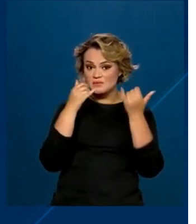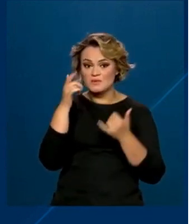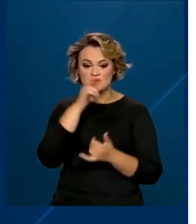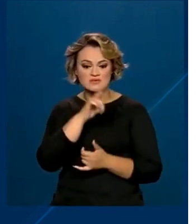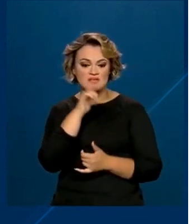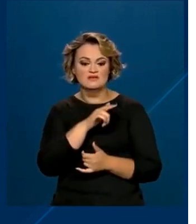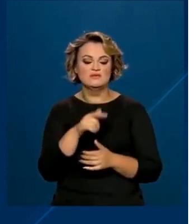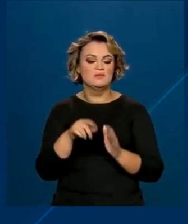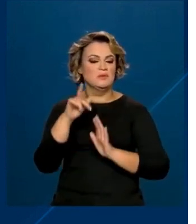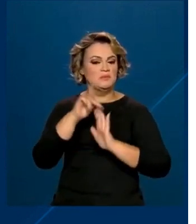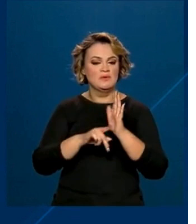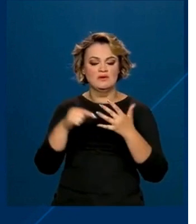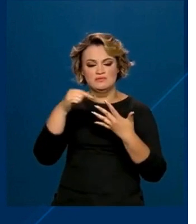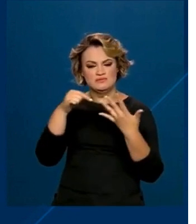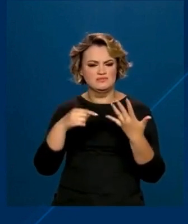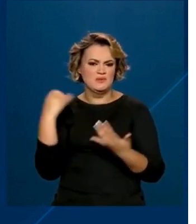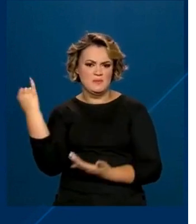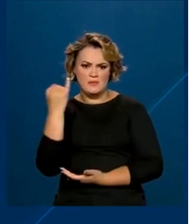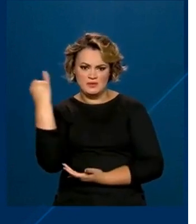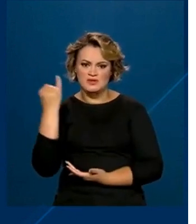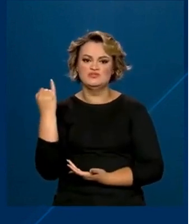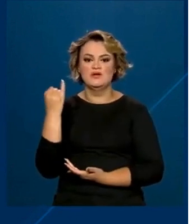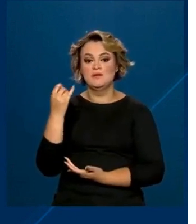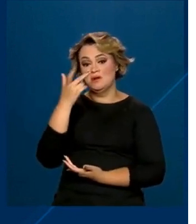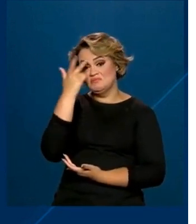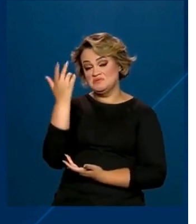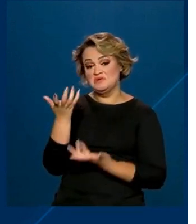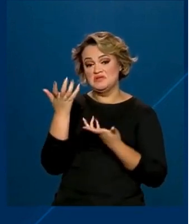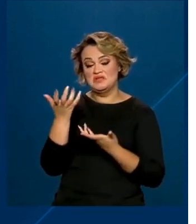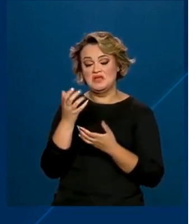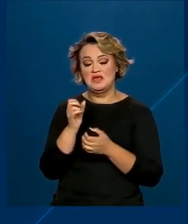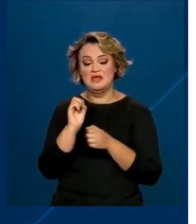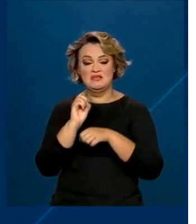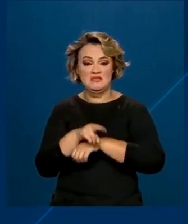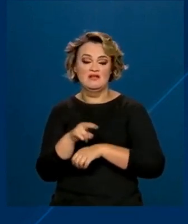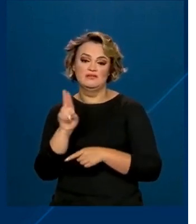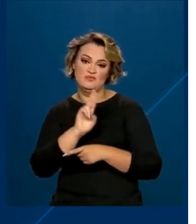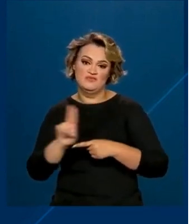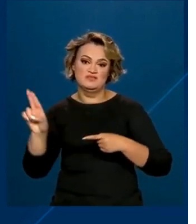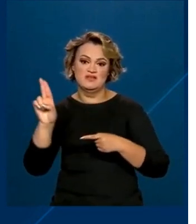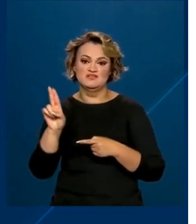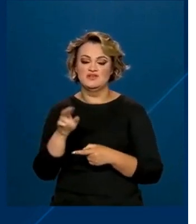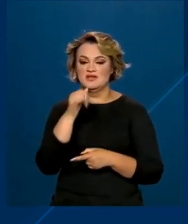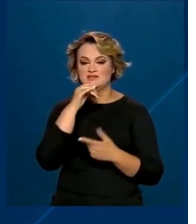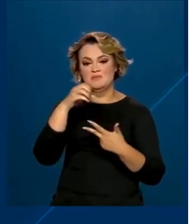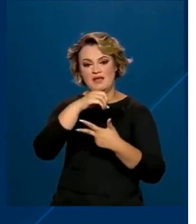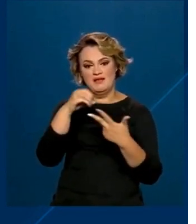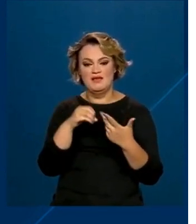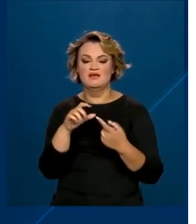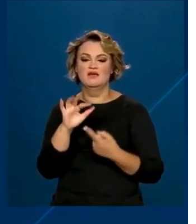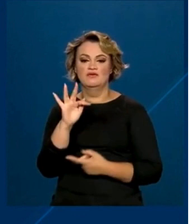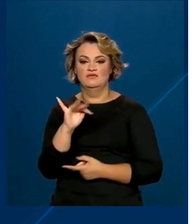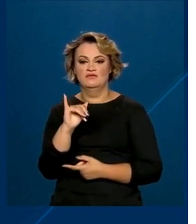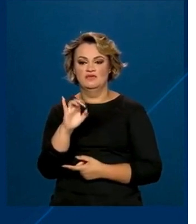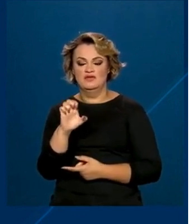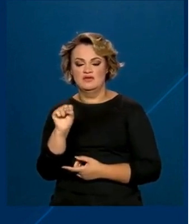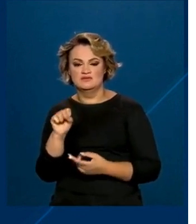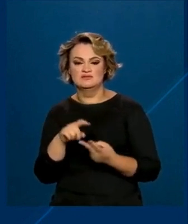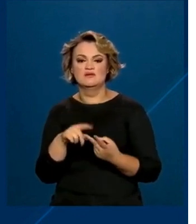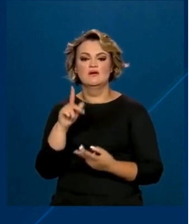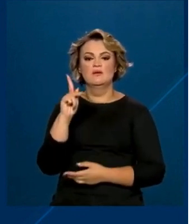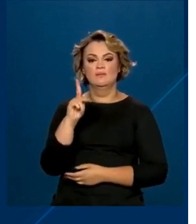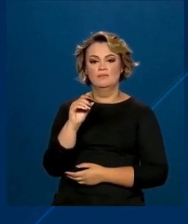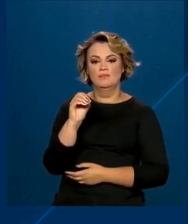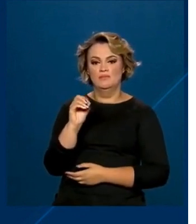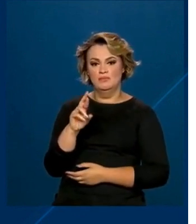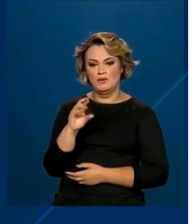sobre programas importantes para quem quer entrar no ensino superior, como o Enem, o FIES, o Prouni e o